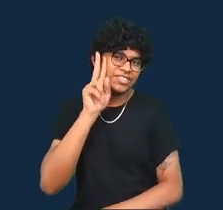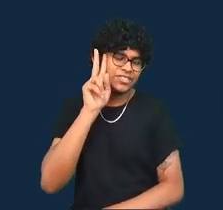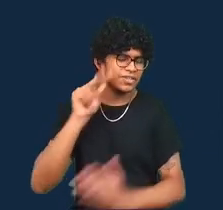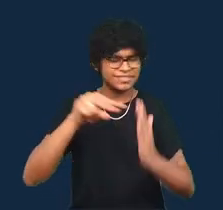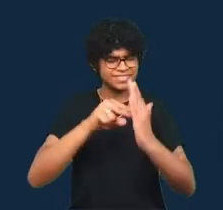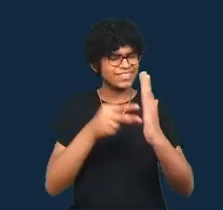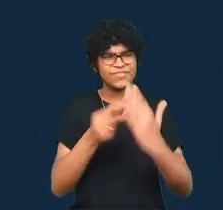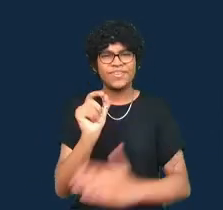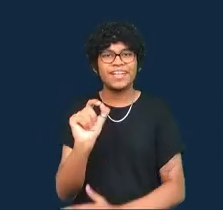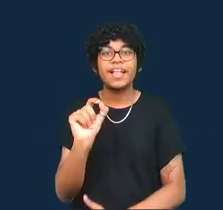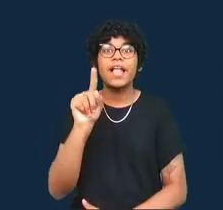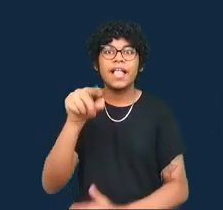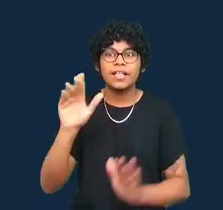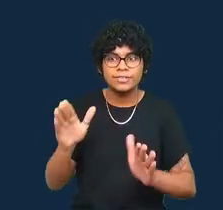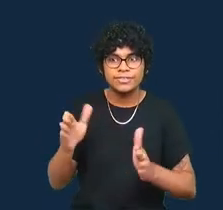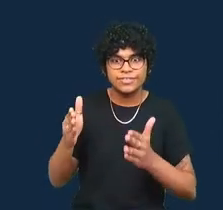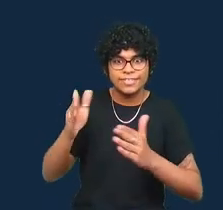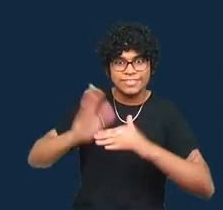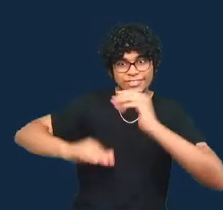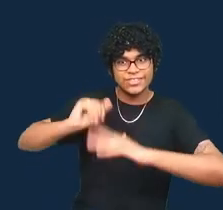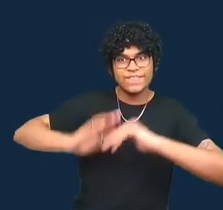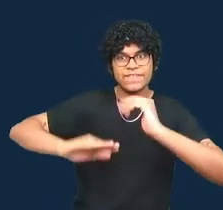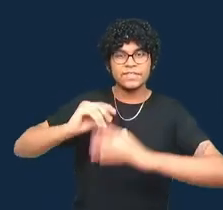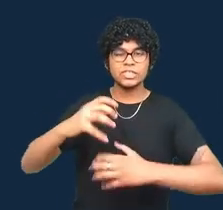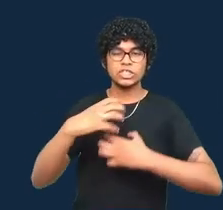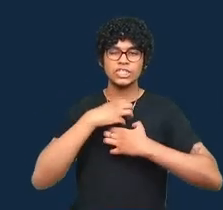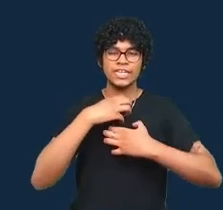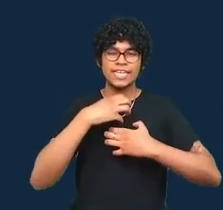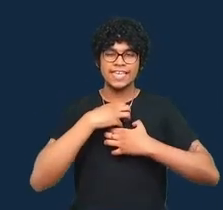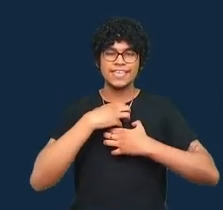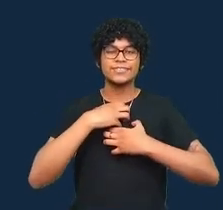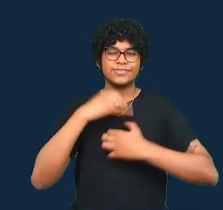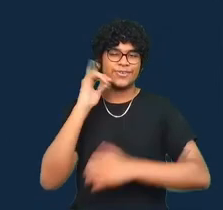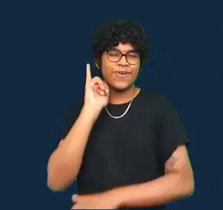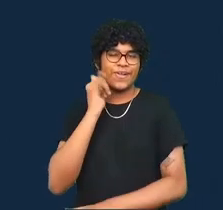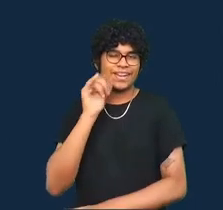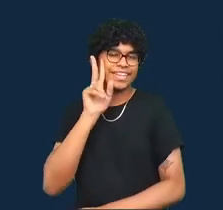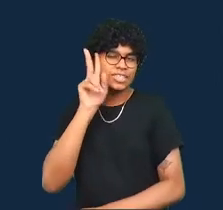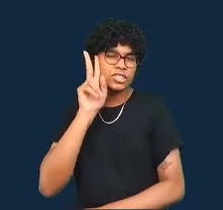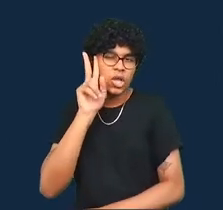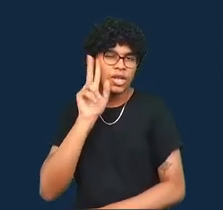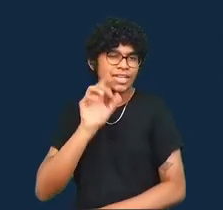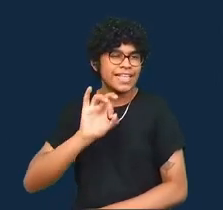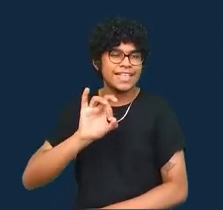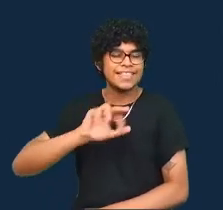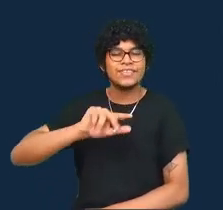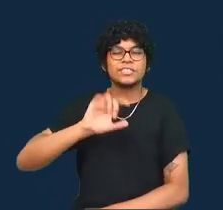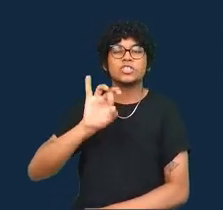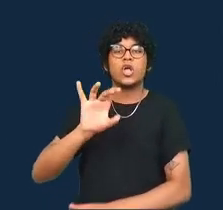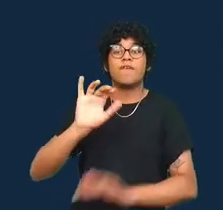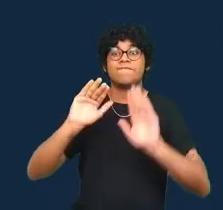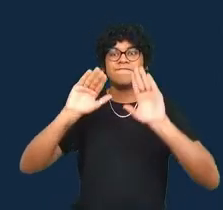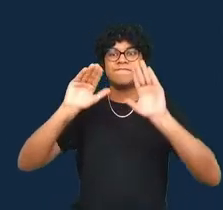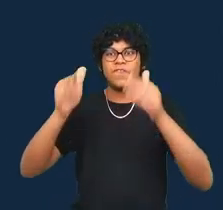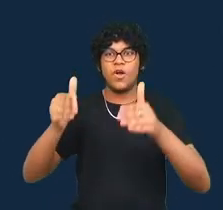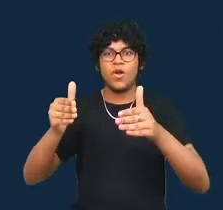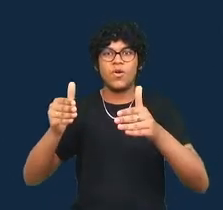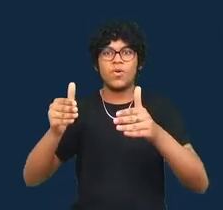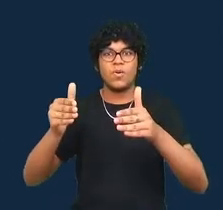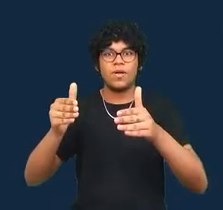Significa desenvolver estilos de contação de histórias que não somente seja situada mas que seja